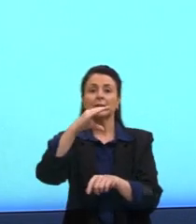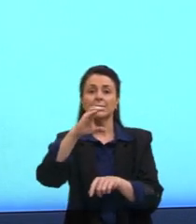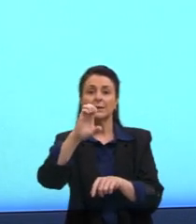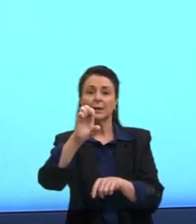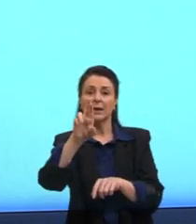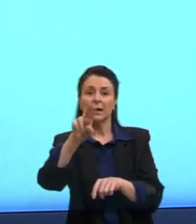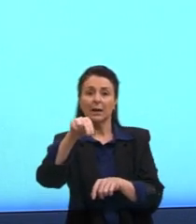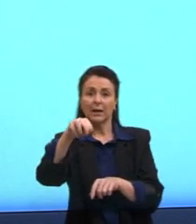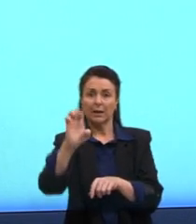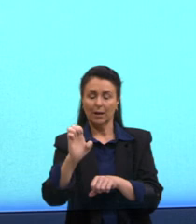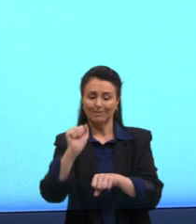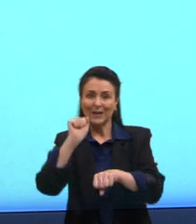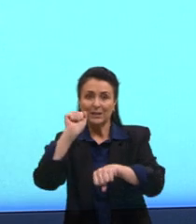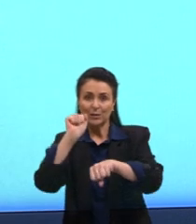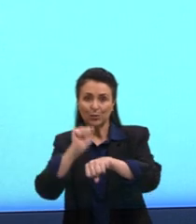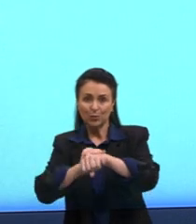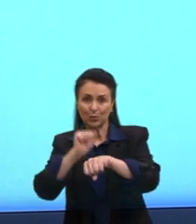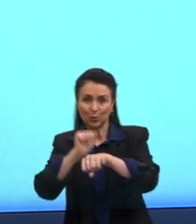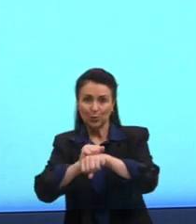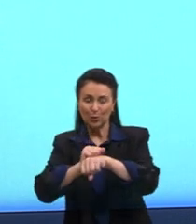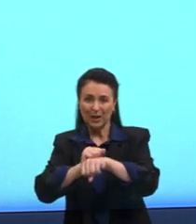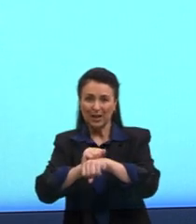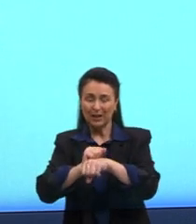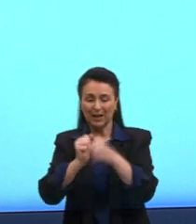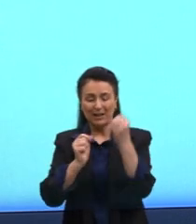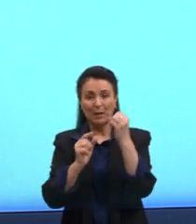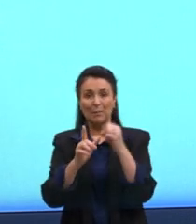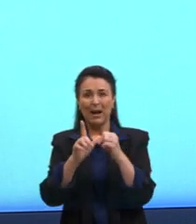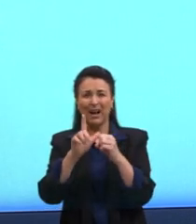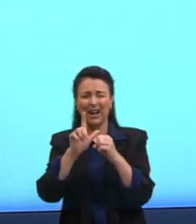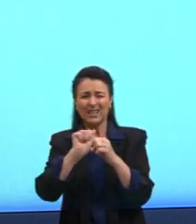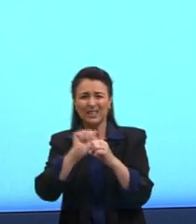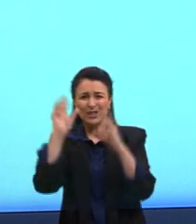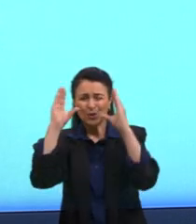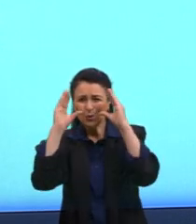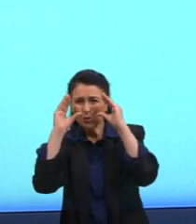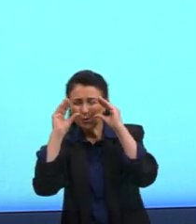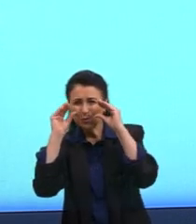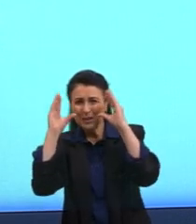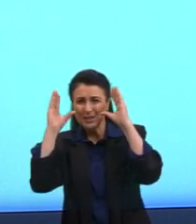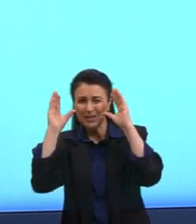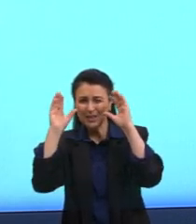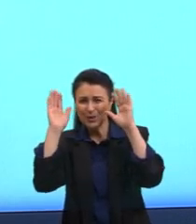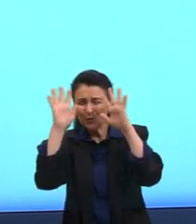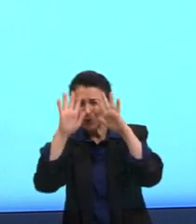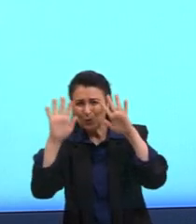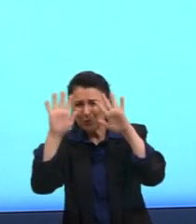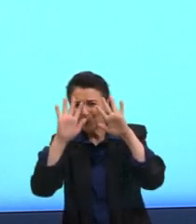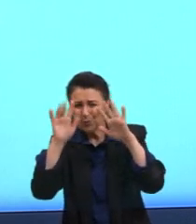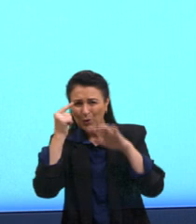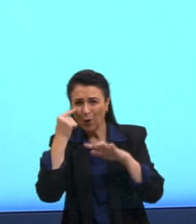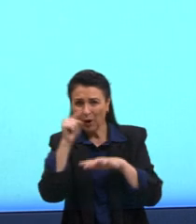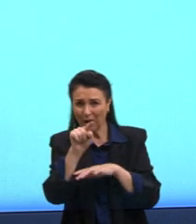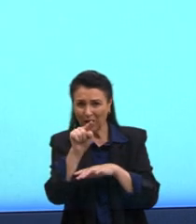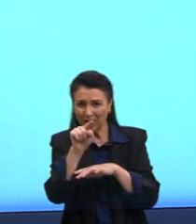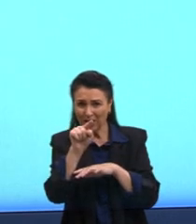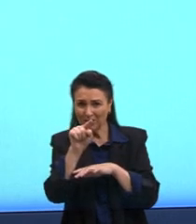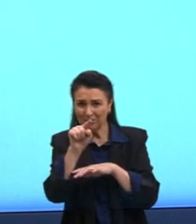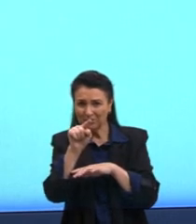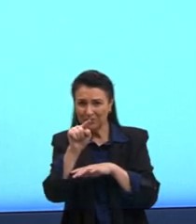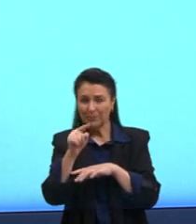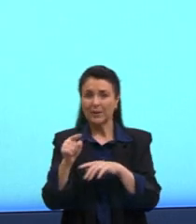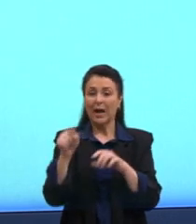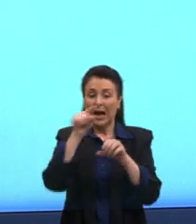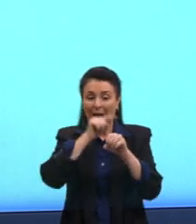na imagem, é a parte mais ao centro, está mais escuro, essa é a parte chamada cerne. Essa parte,